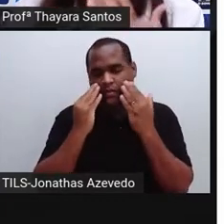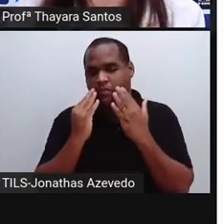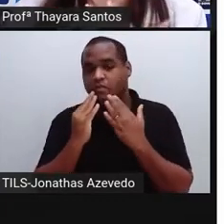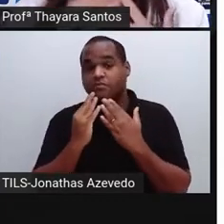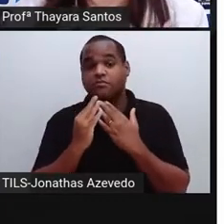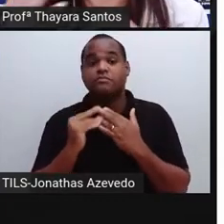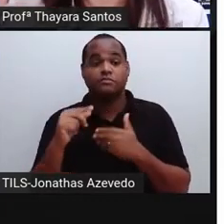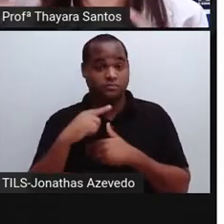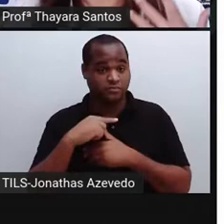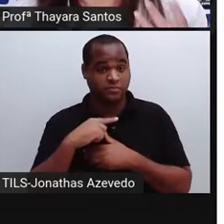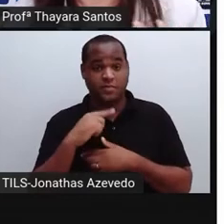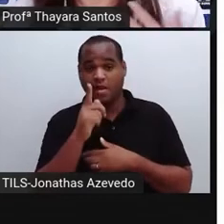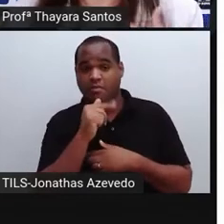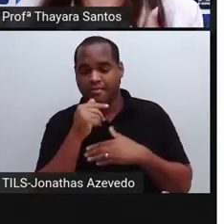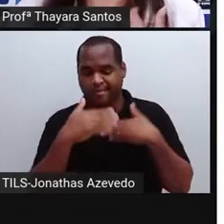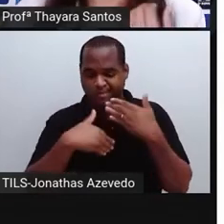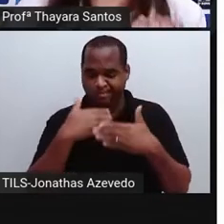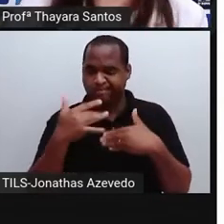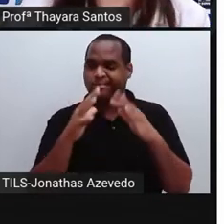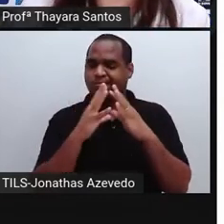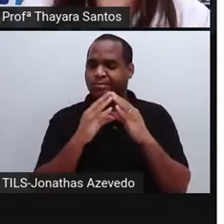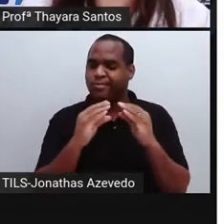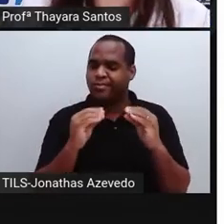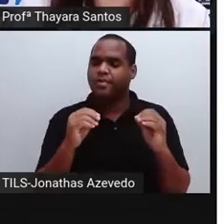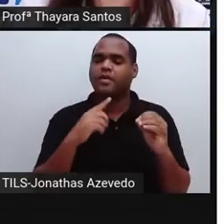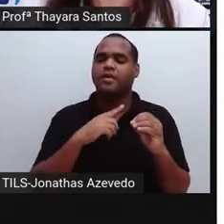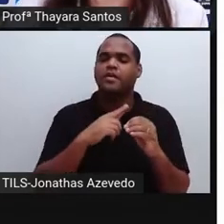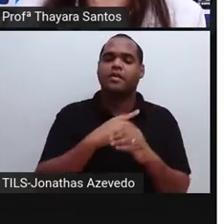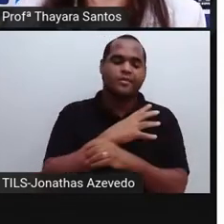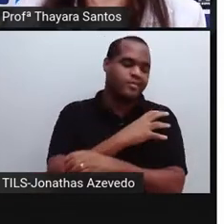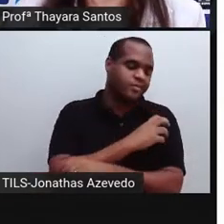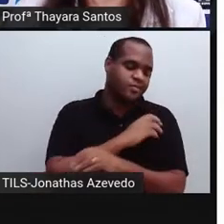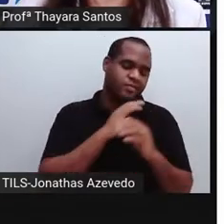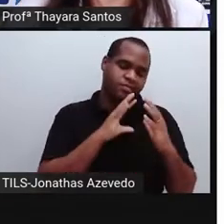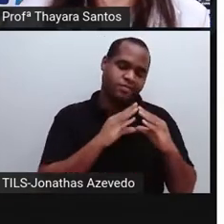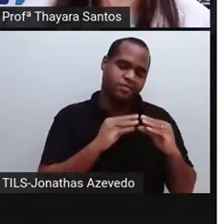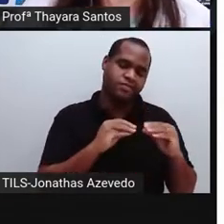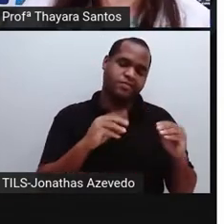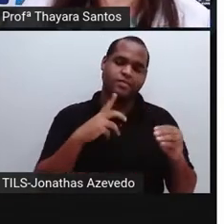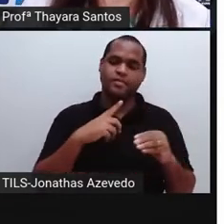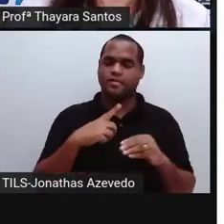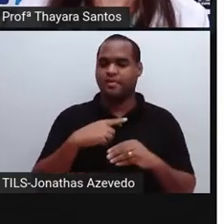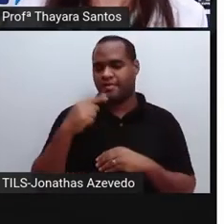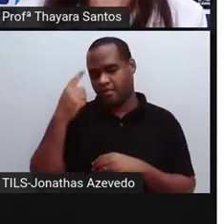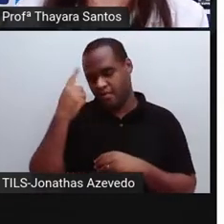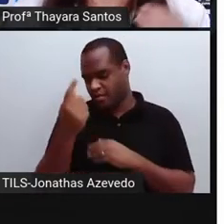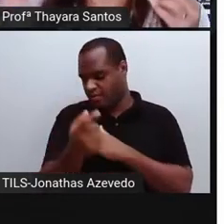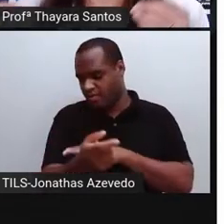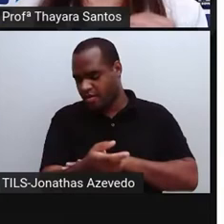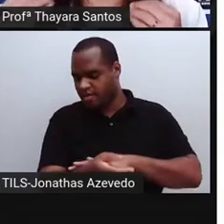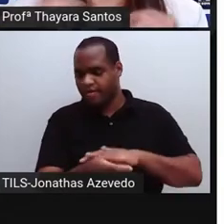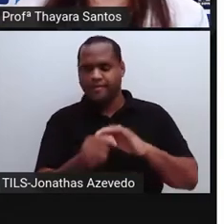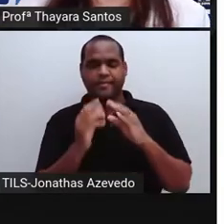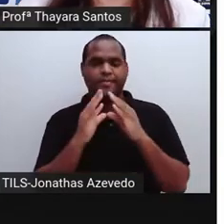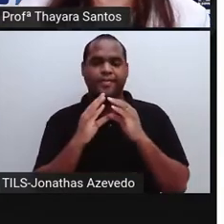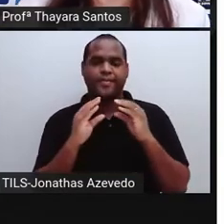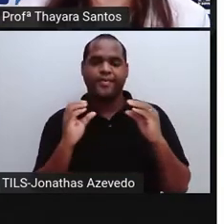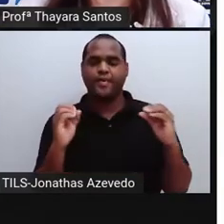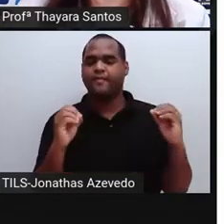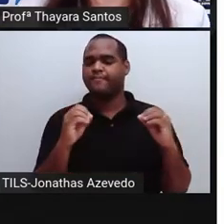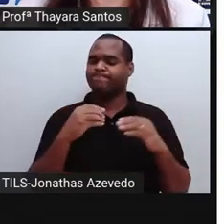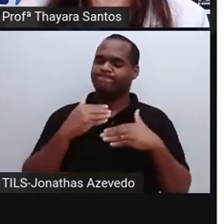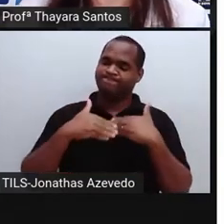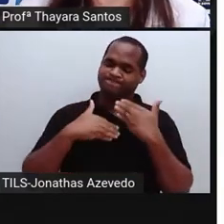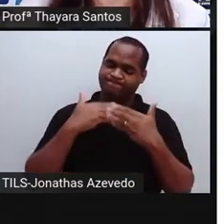Porque elas perderam água ao longo da vida. Vai perdendo água que estava no músculo, vai perdendo água que estava na pele. Então, isso vai reduzindo a